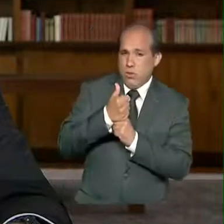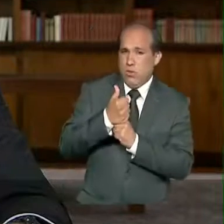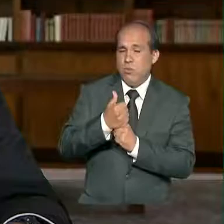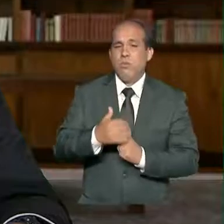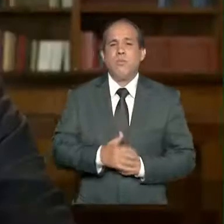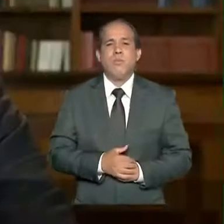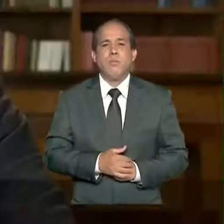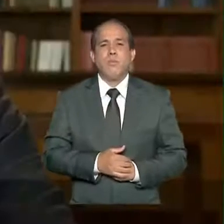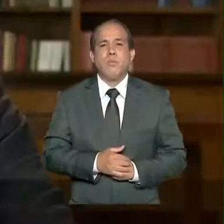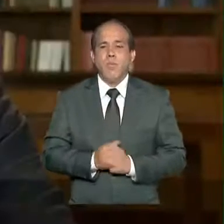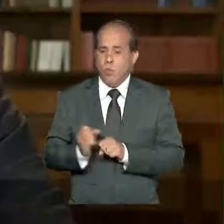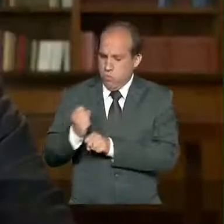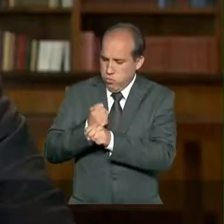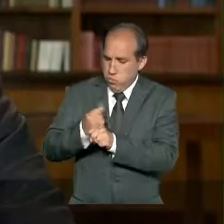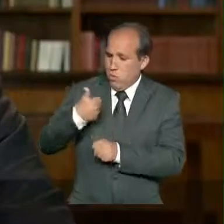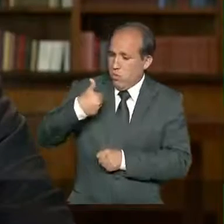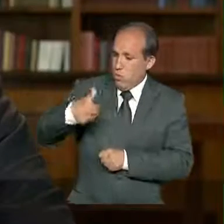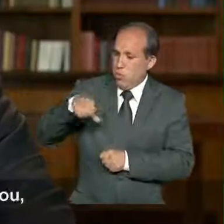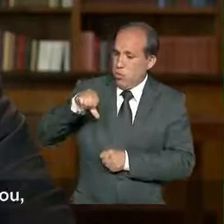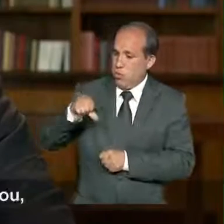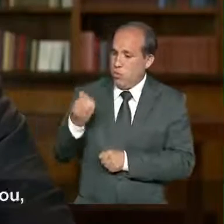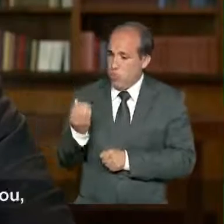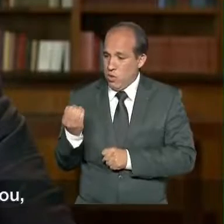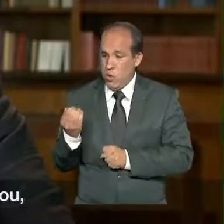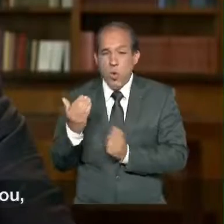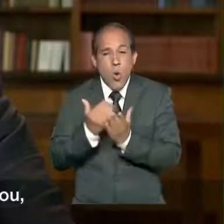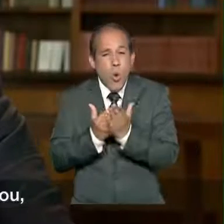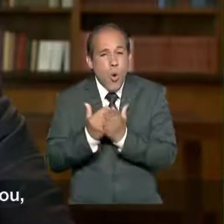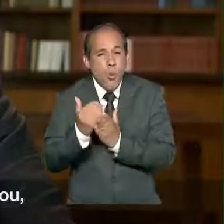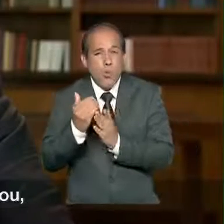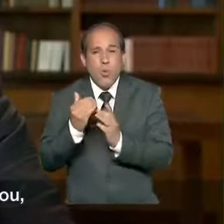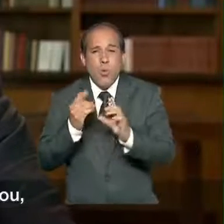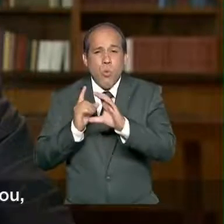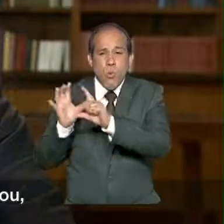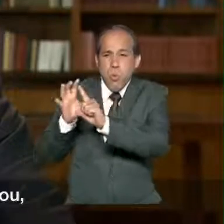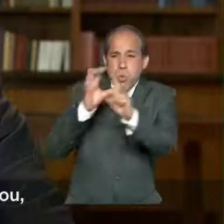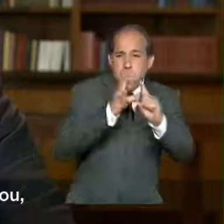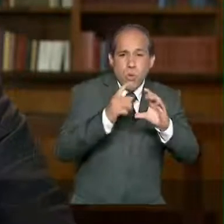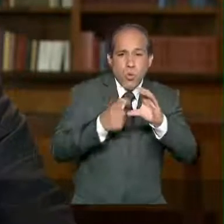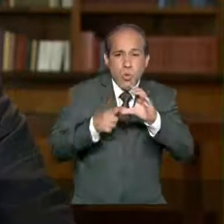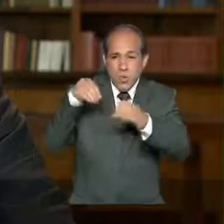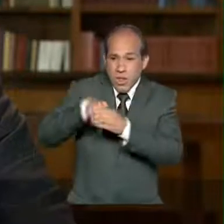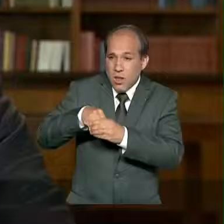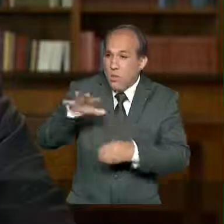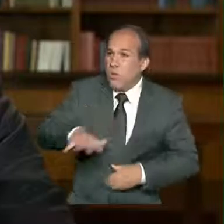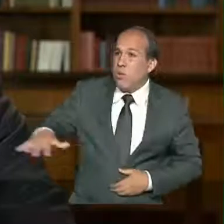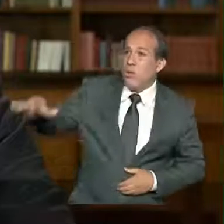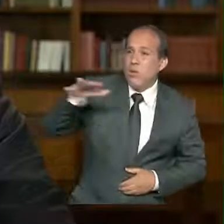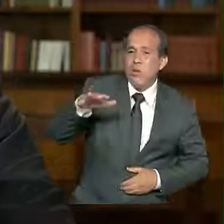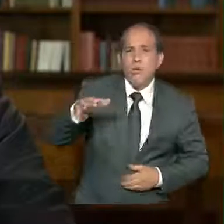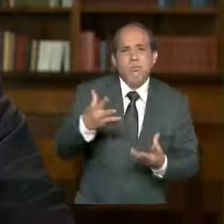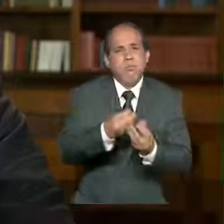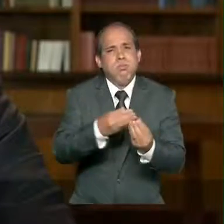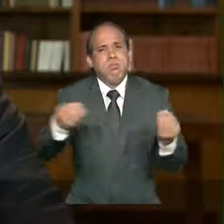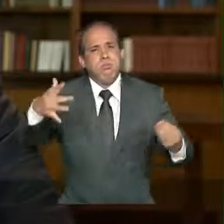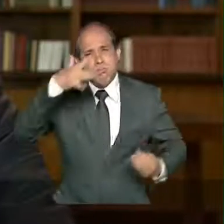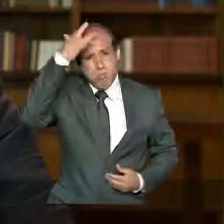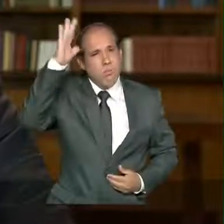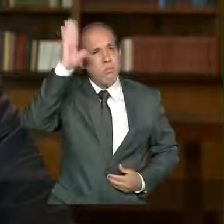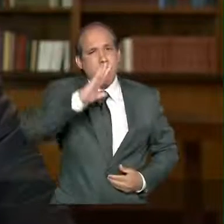o fascismo Nos anos 60, quando a sombra do comunismo nos ameaçou, milhões de brasileiros